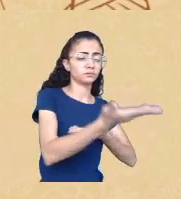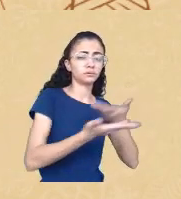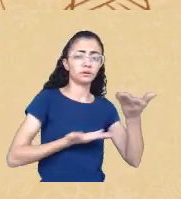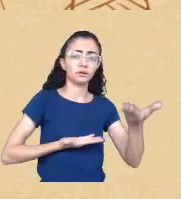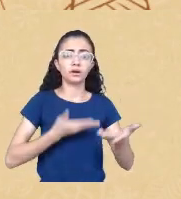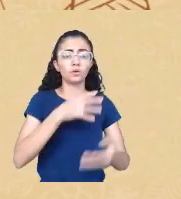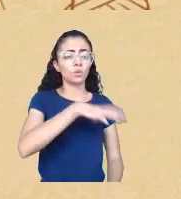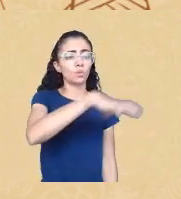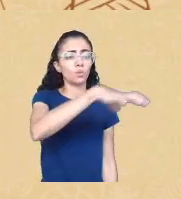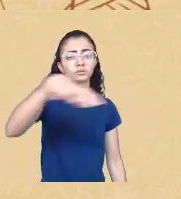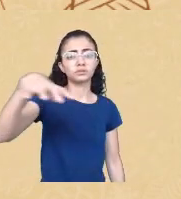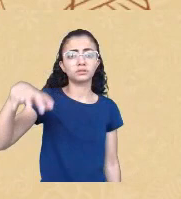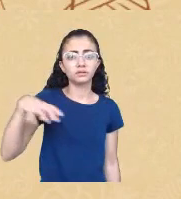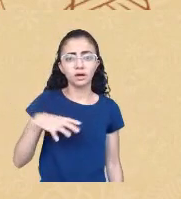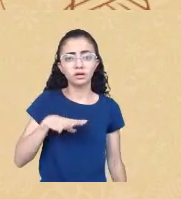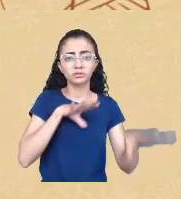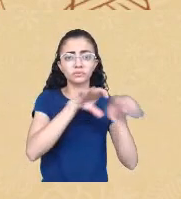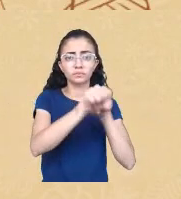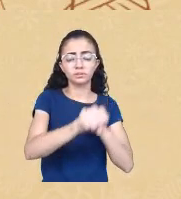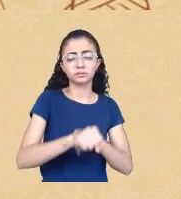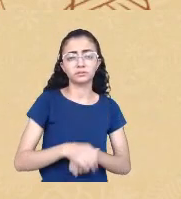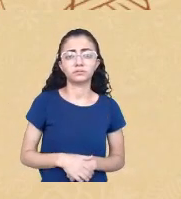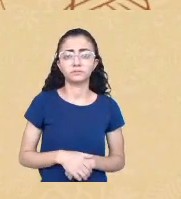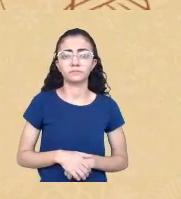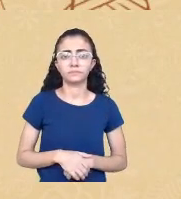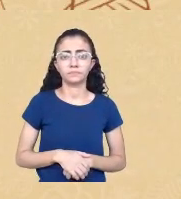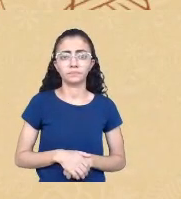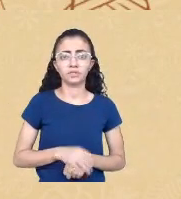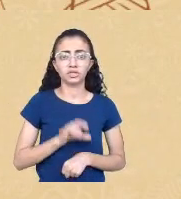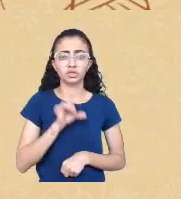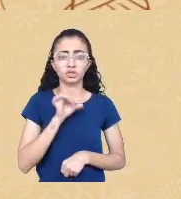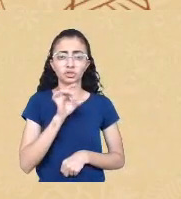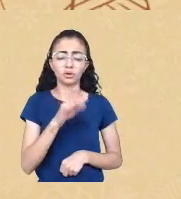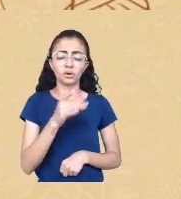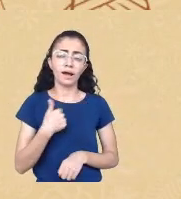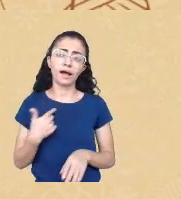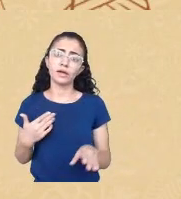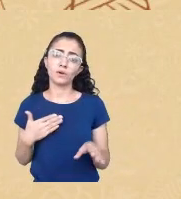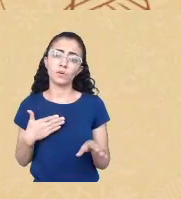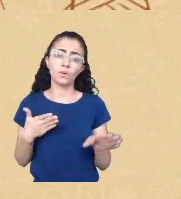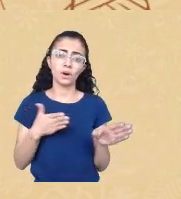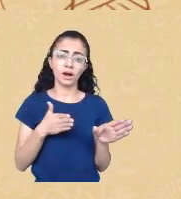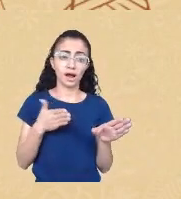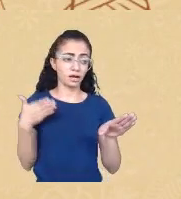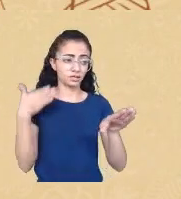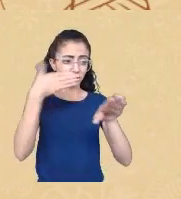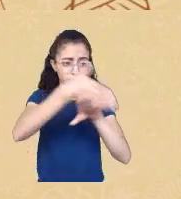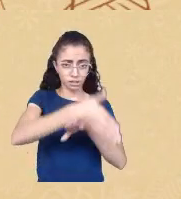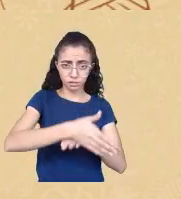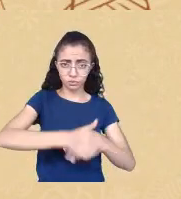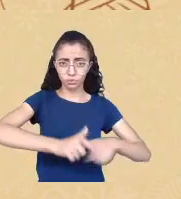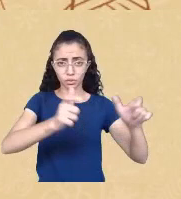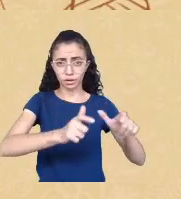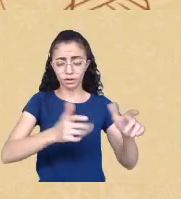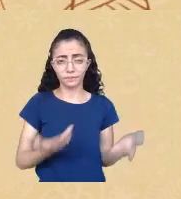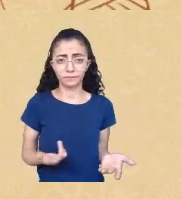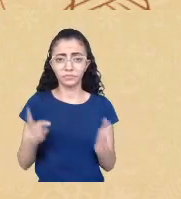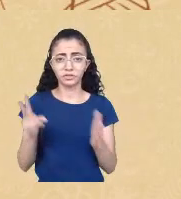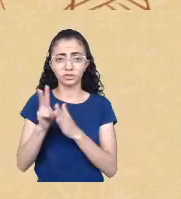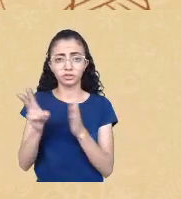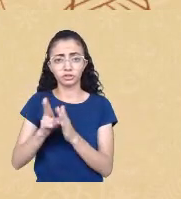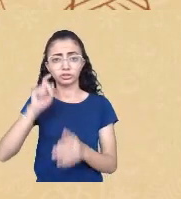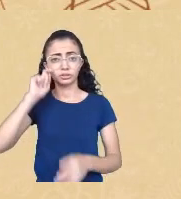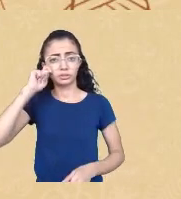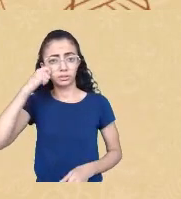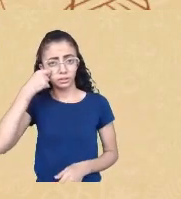pensamento porque não adianta que o acesso de indígenas e de negros e negras nas